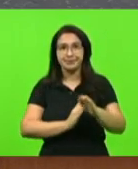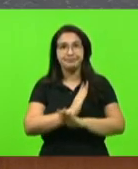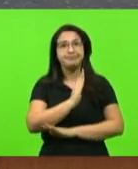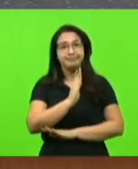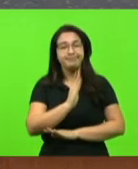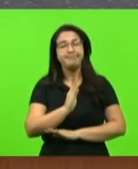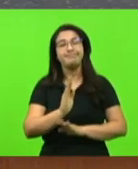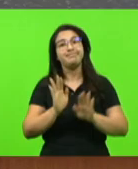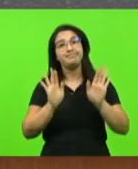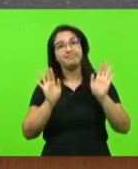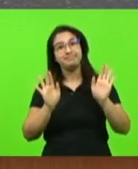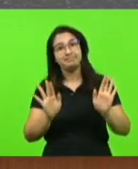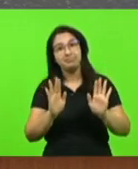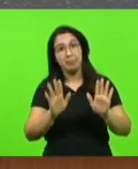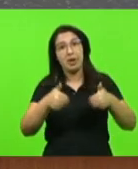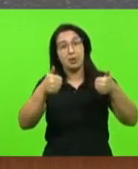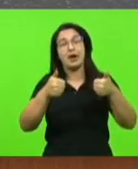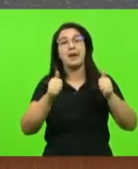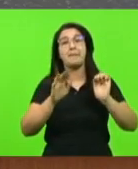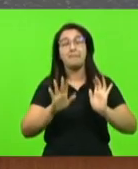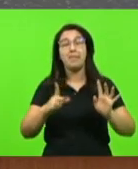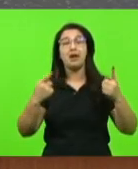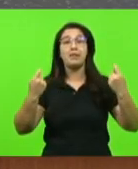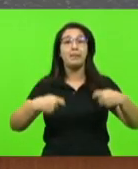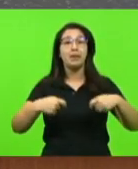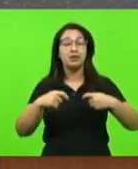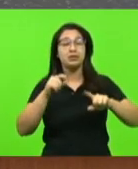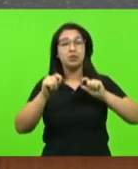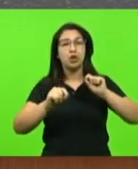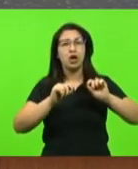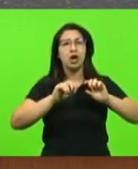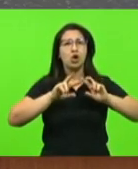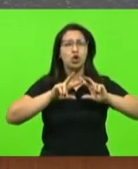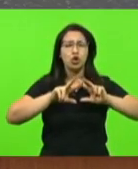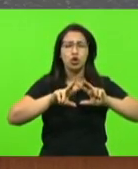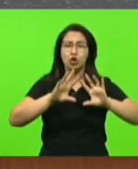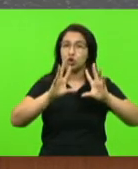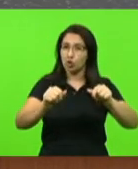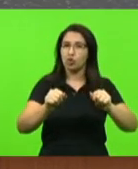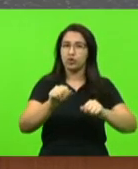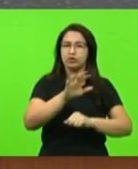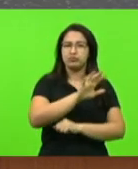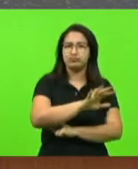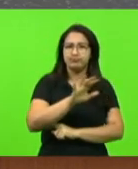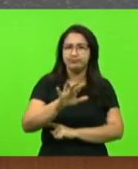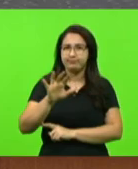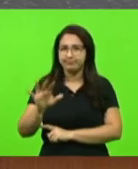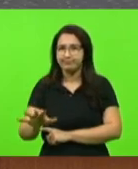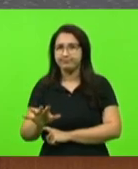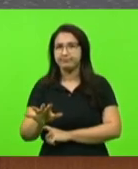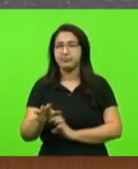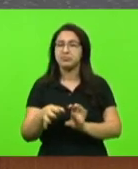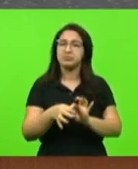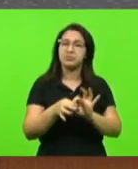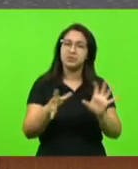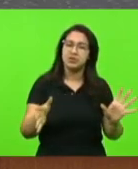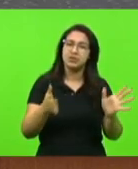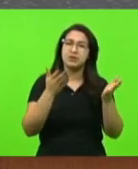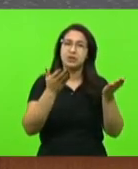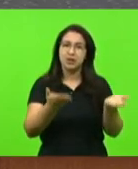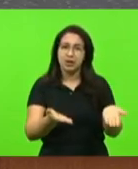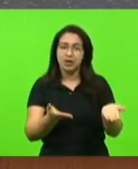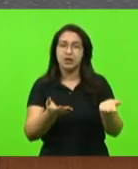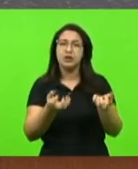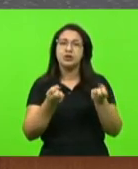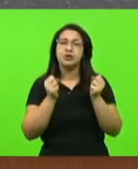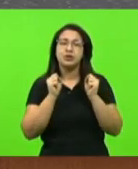mas é preciso que em todas as regiões se habilitem em alta complexidade para, de